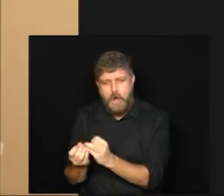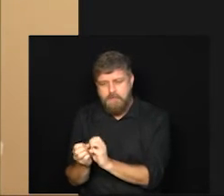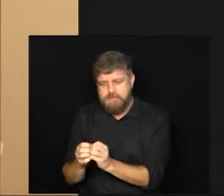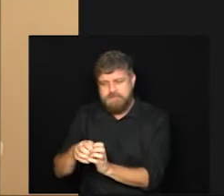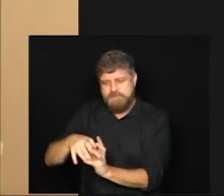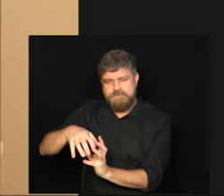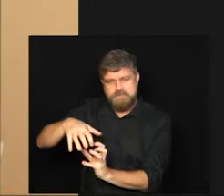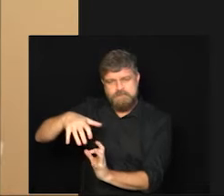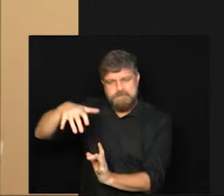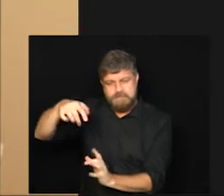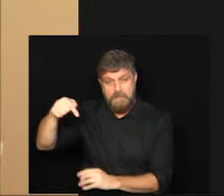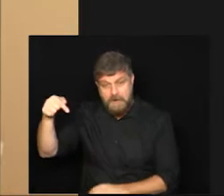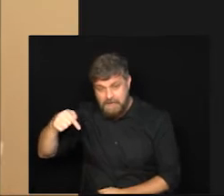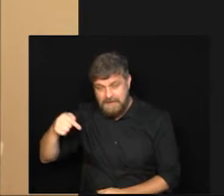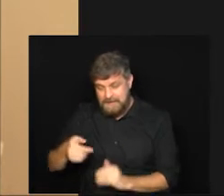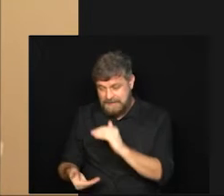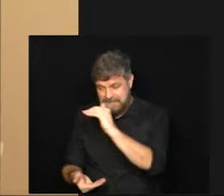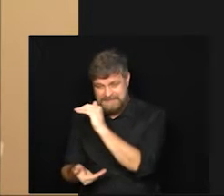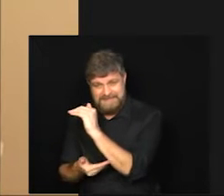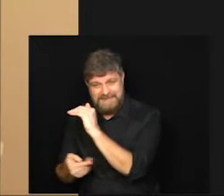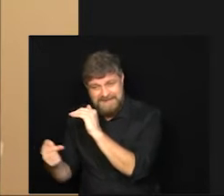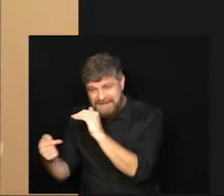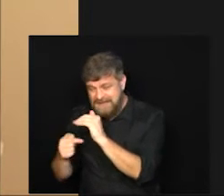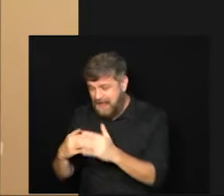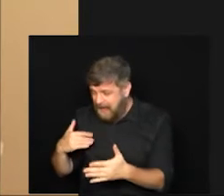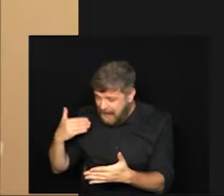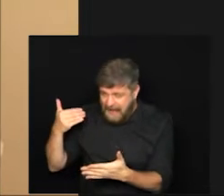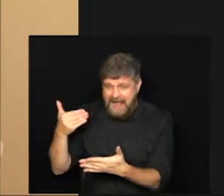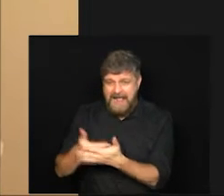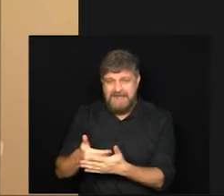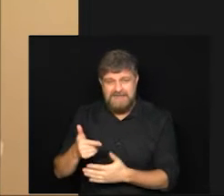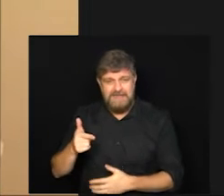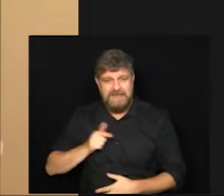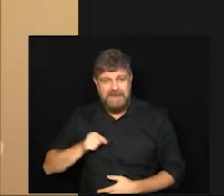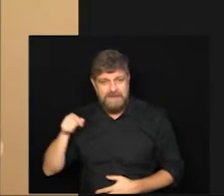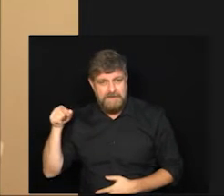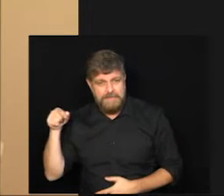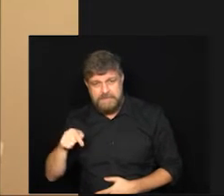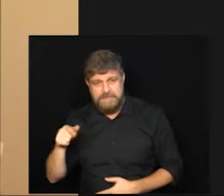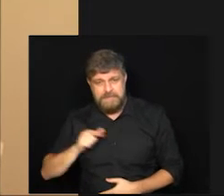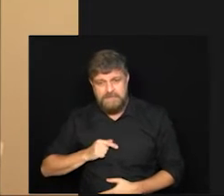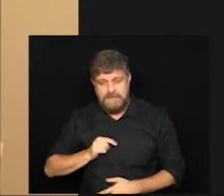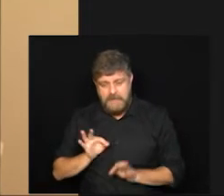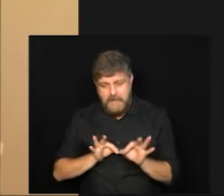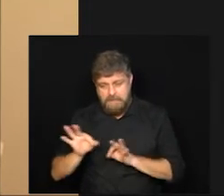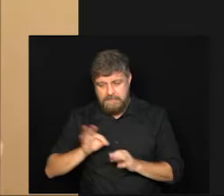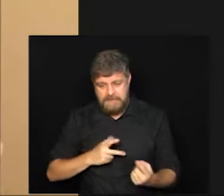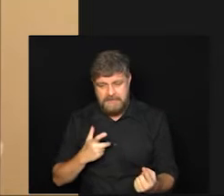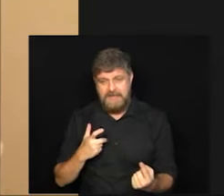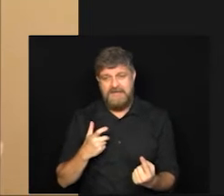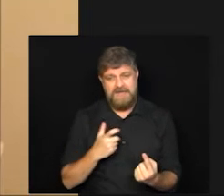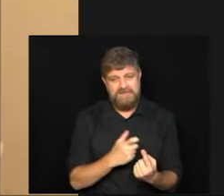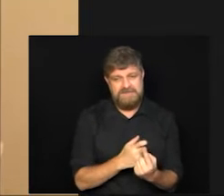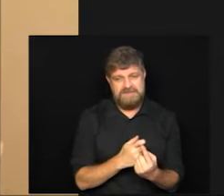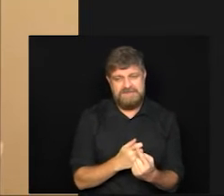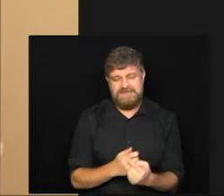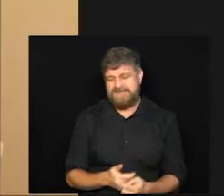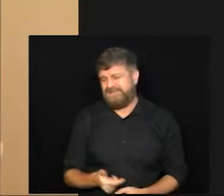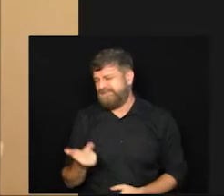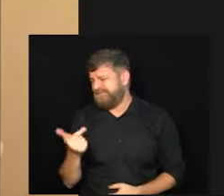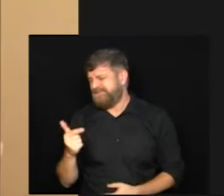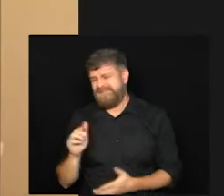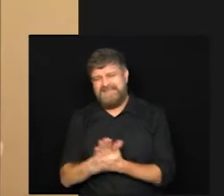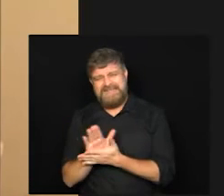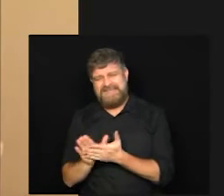viável né até a sua total fabricação final né chegar a sua fabricação final